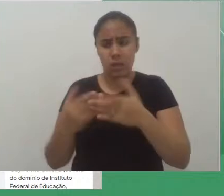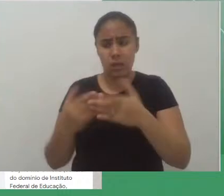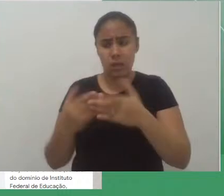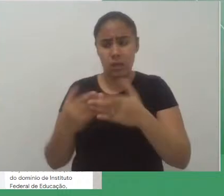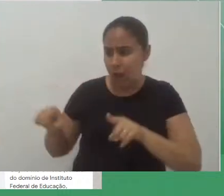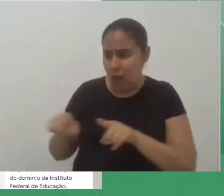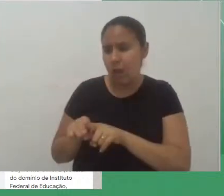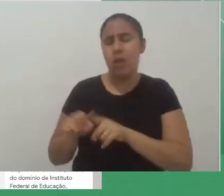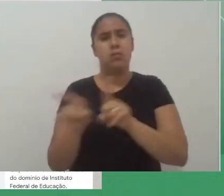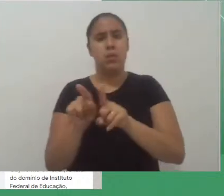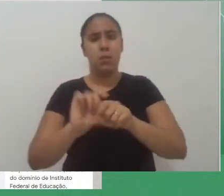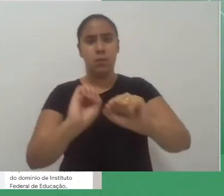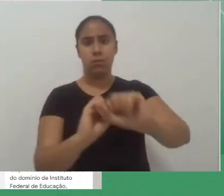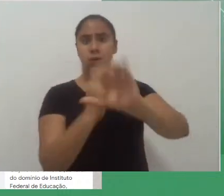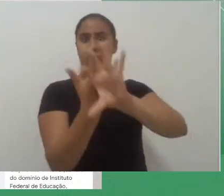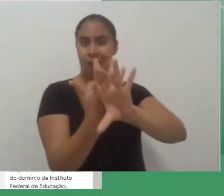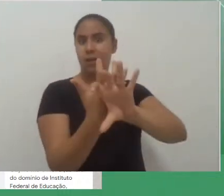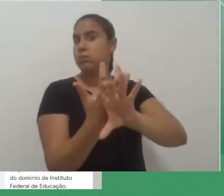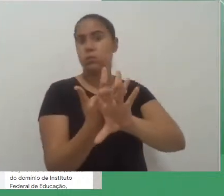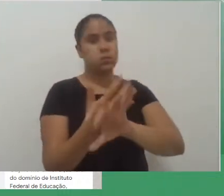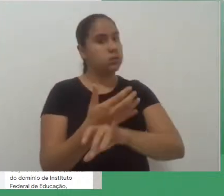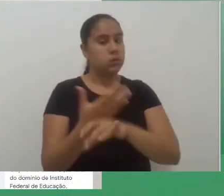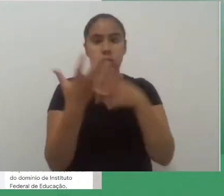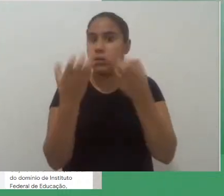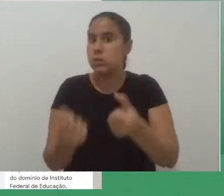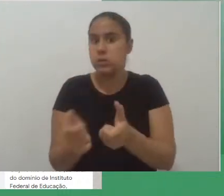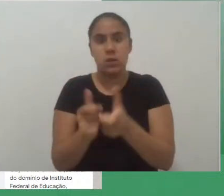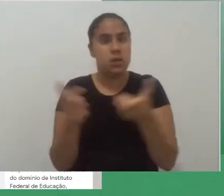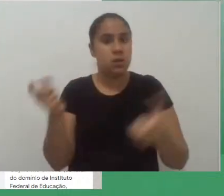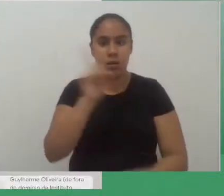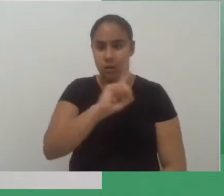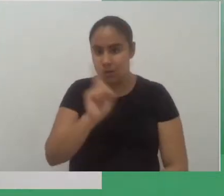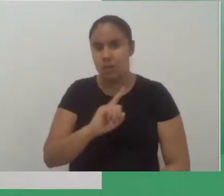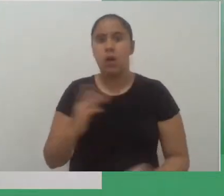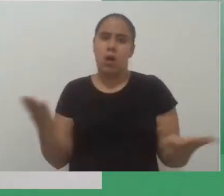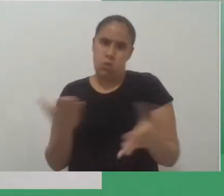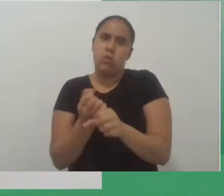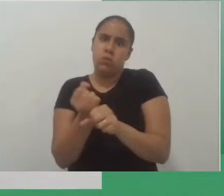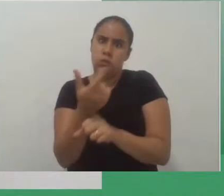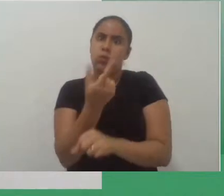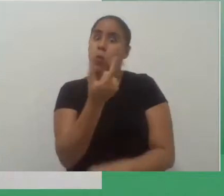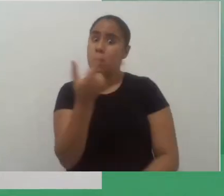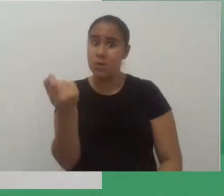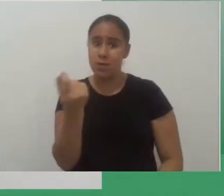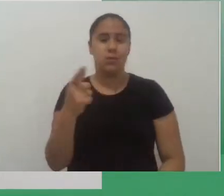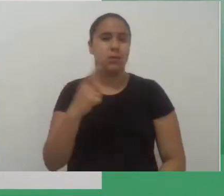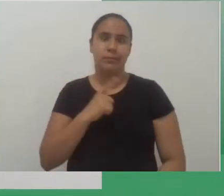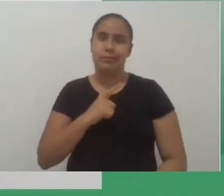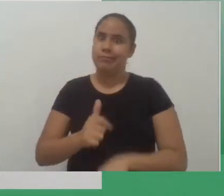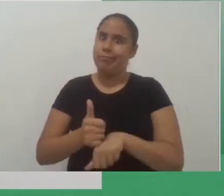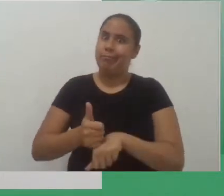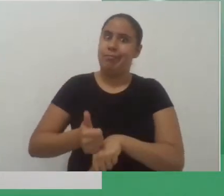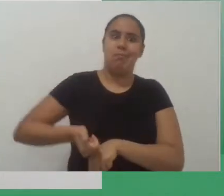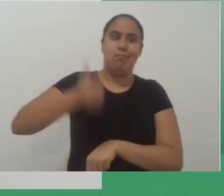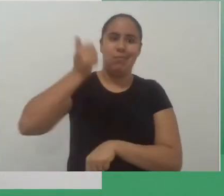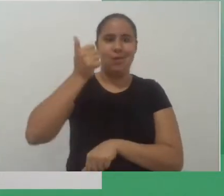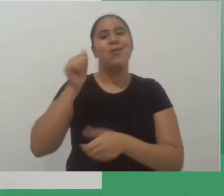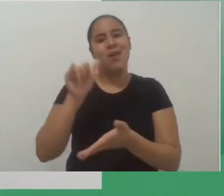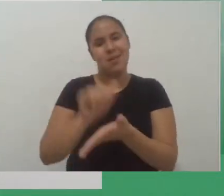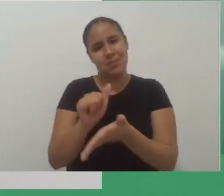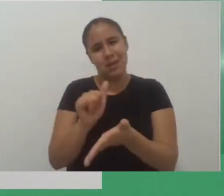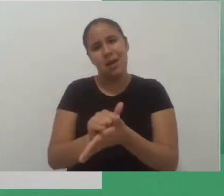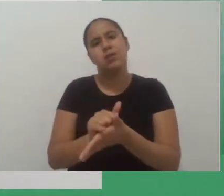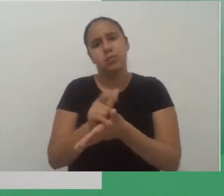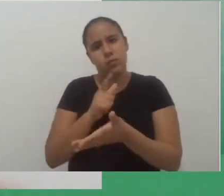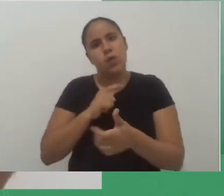em 2020 a gente teve muitas melhorias muitas melhorias em aplicativos só que falta